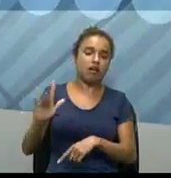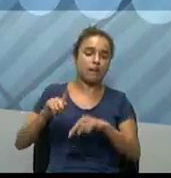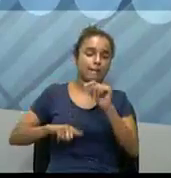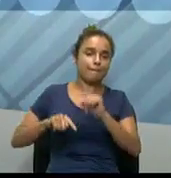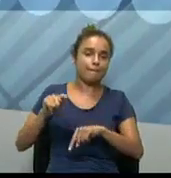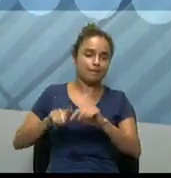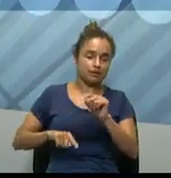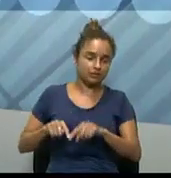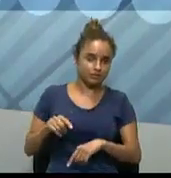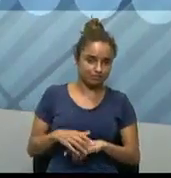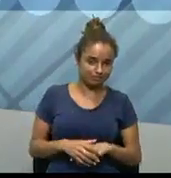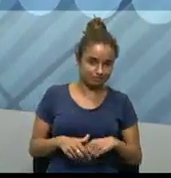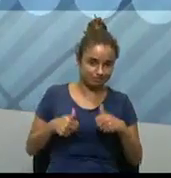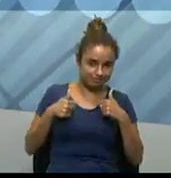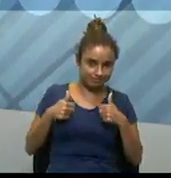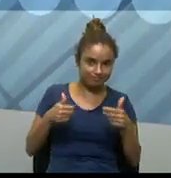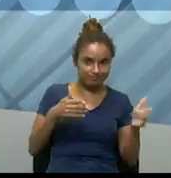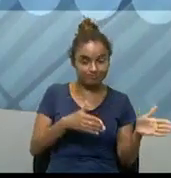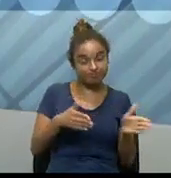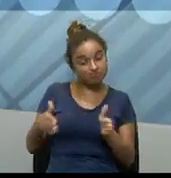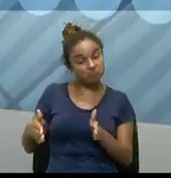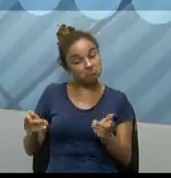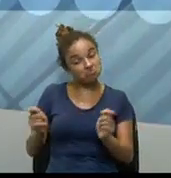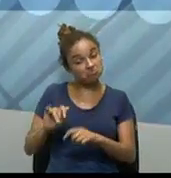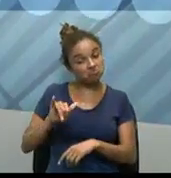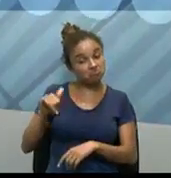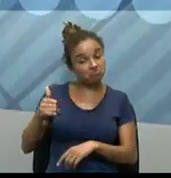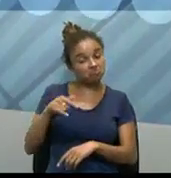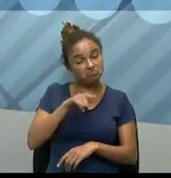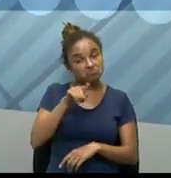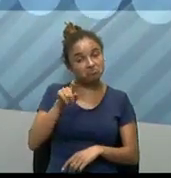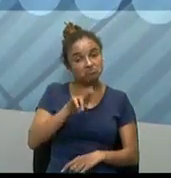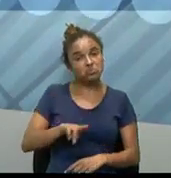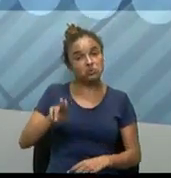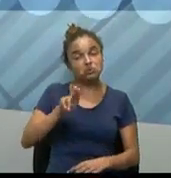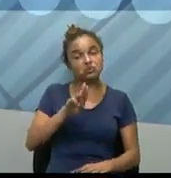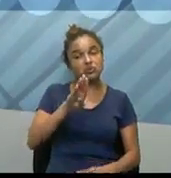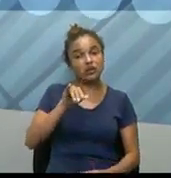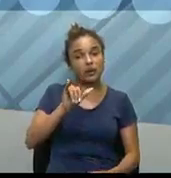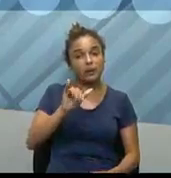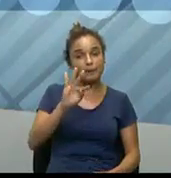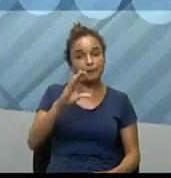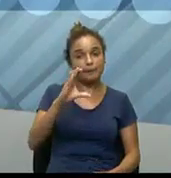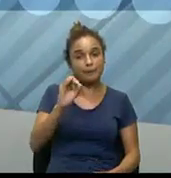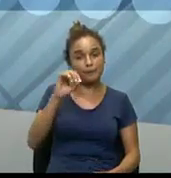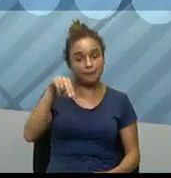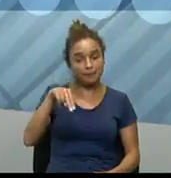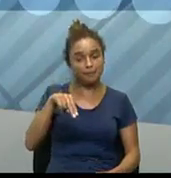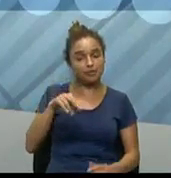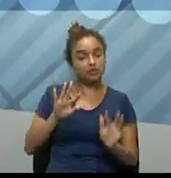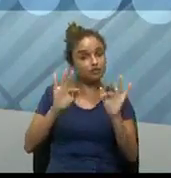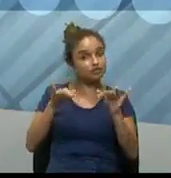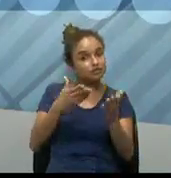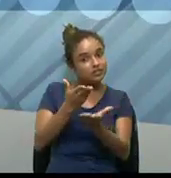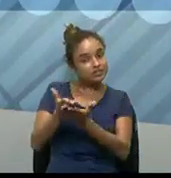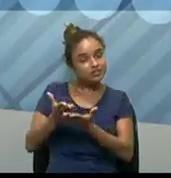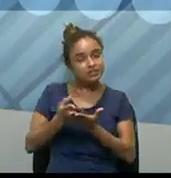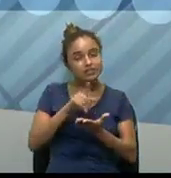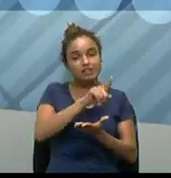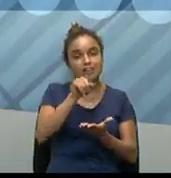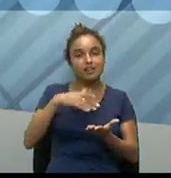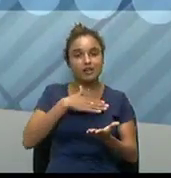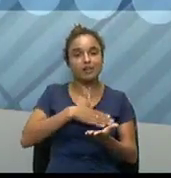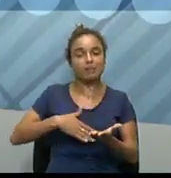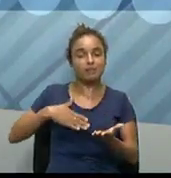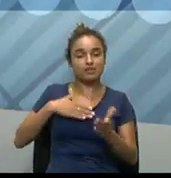grande oportunidade e, de repente, explorar as Bitcoins, ok? Finaliza a aula, espero que todos tenham gostado